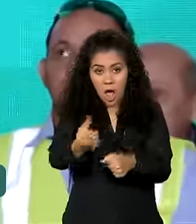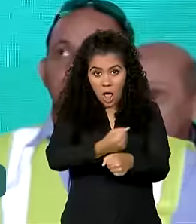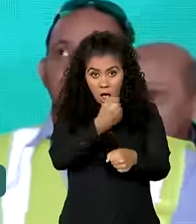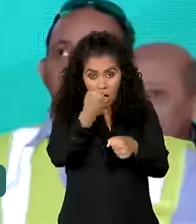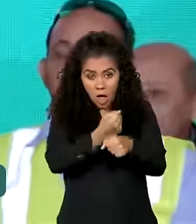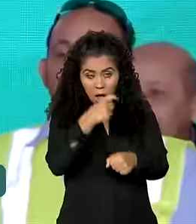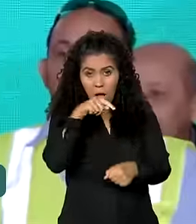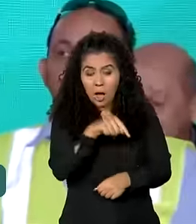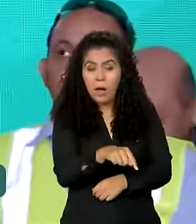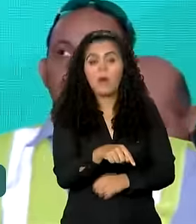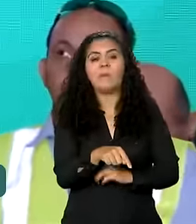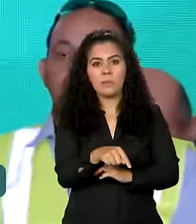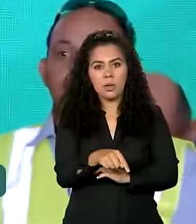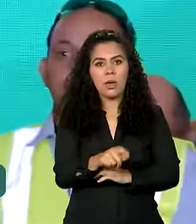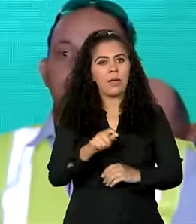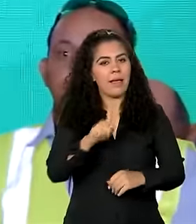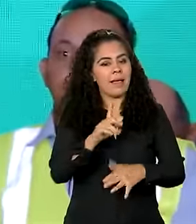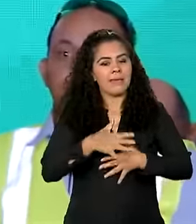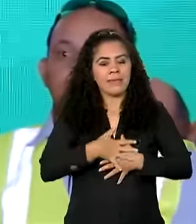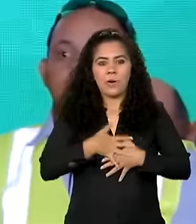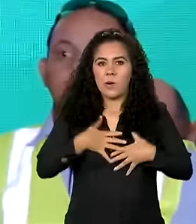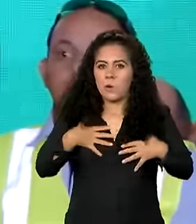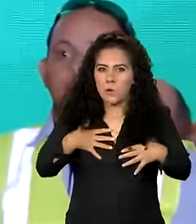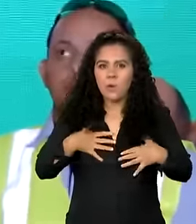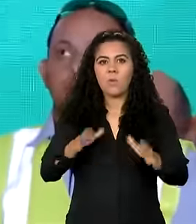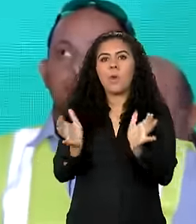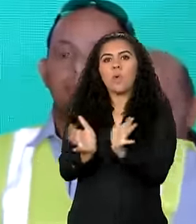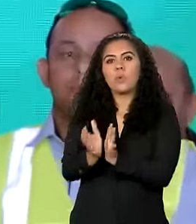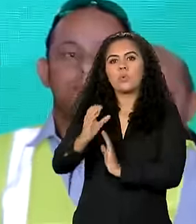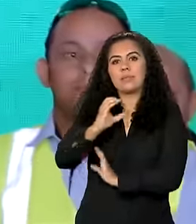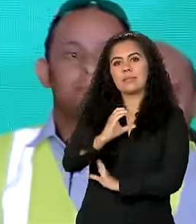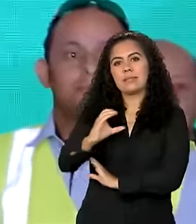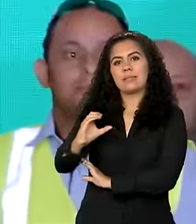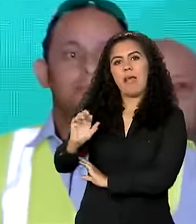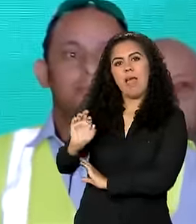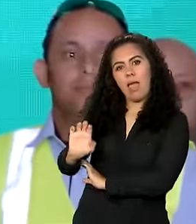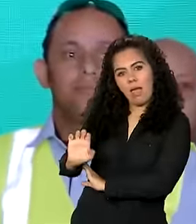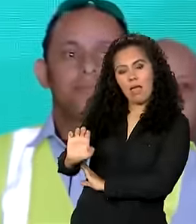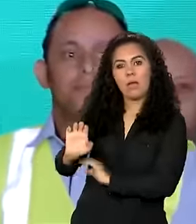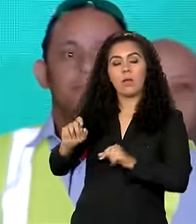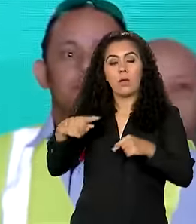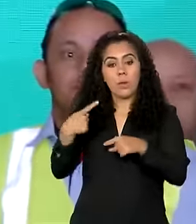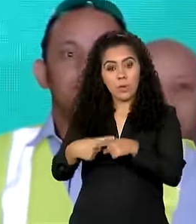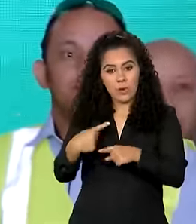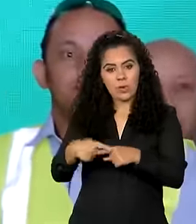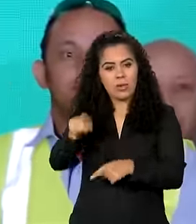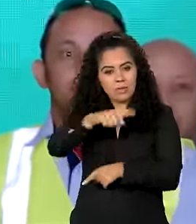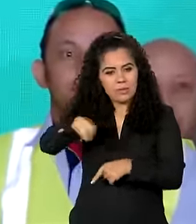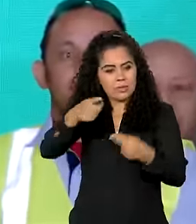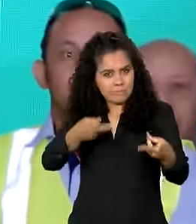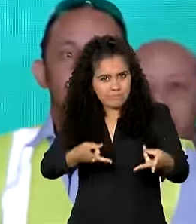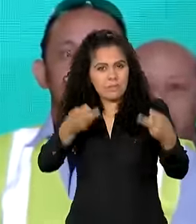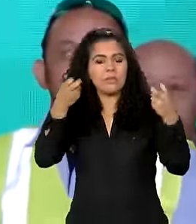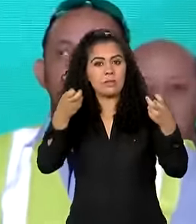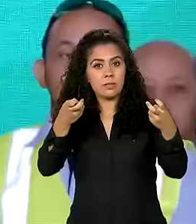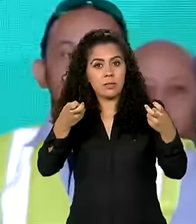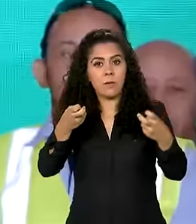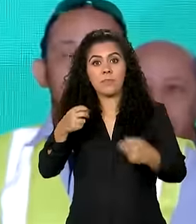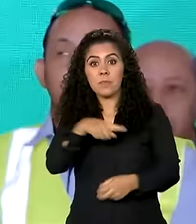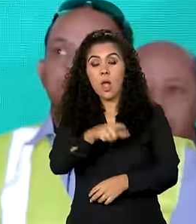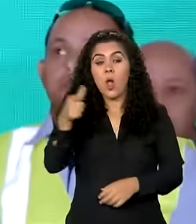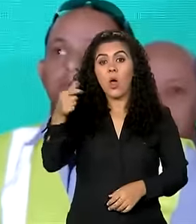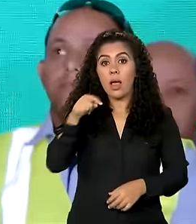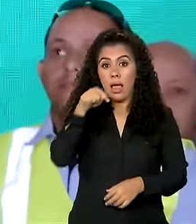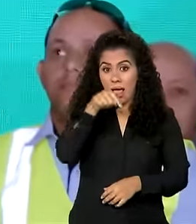ela é um orgulho muito grande para o Grupo CCR, porque, para além dos números que vocês viram aqui, ela gerou,